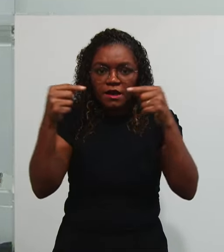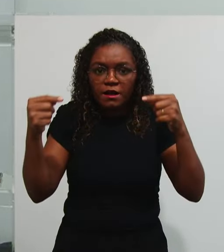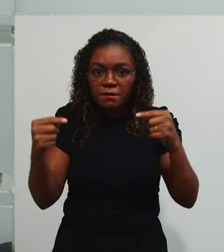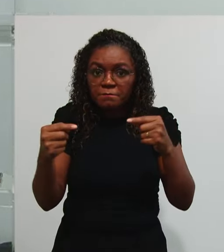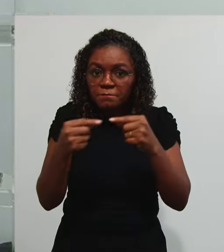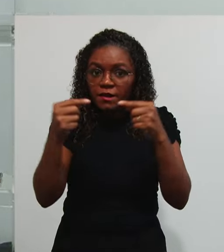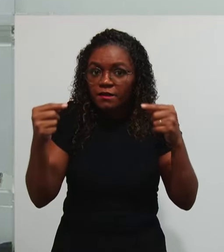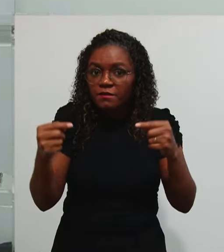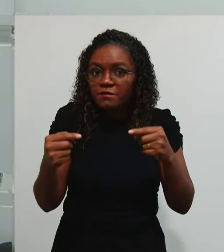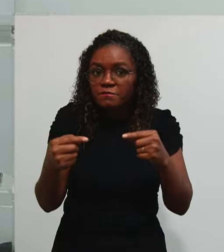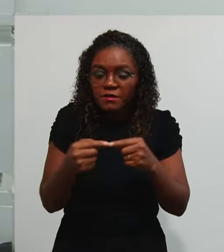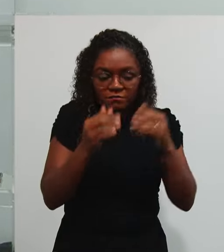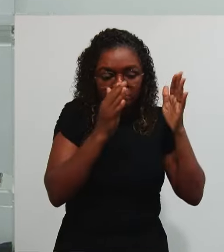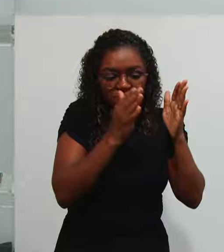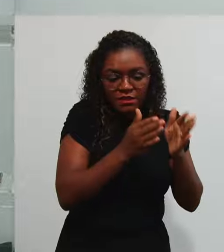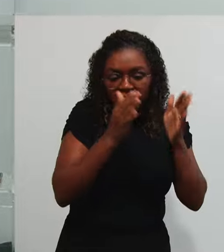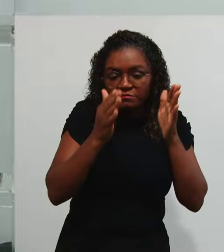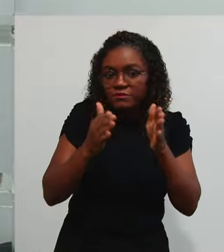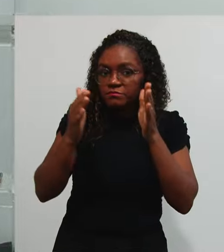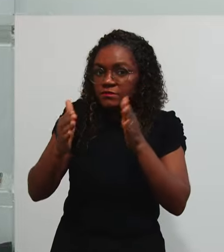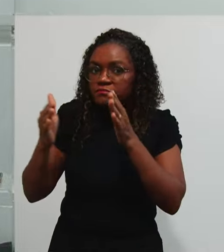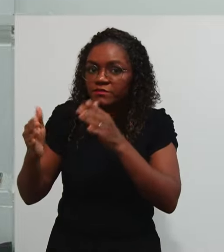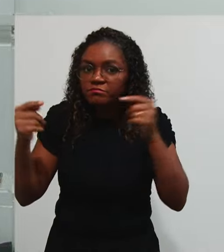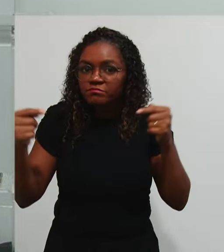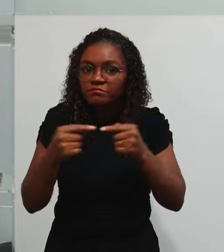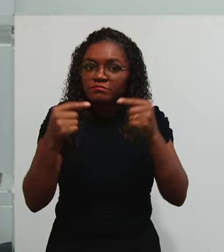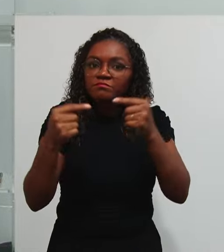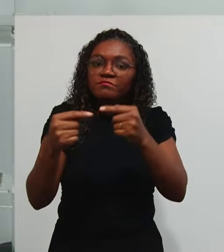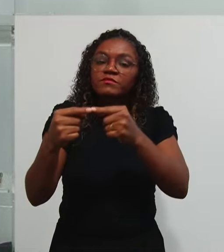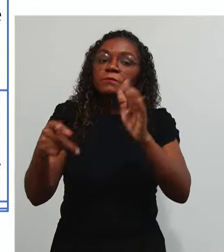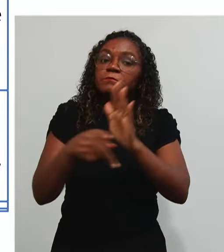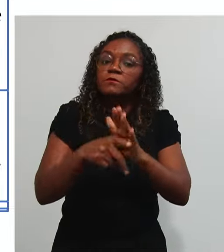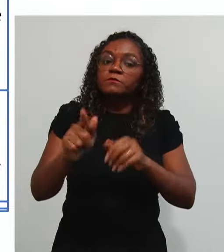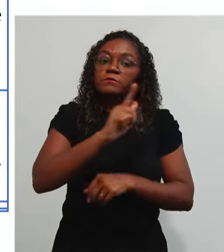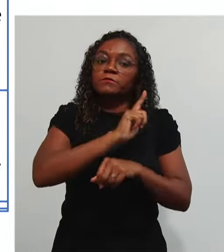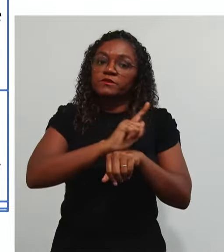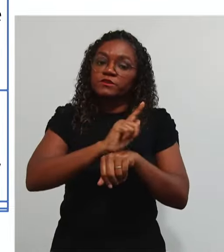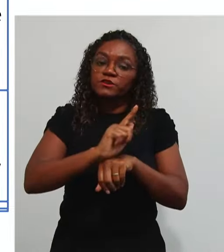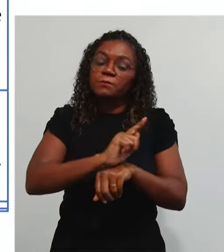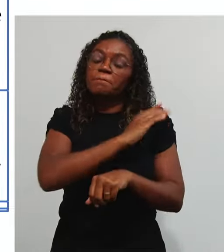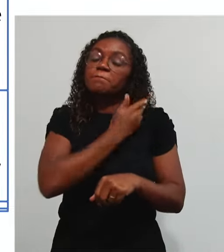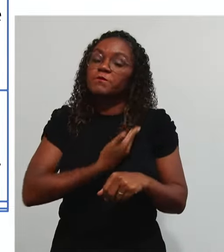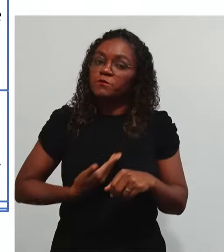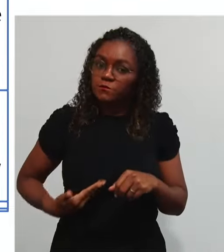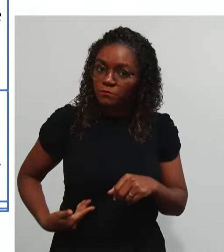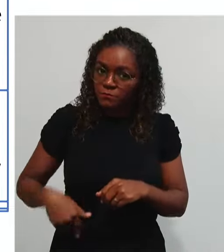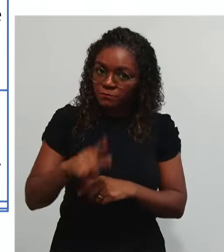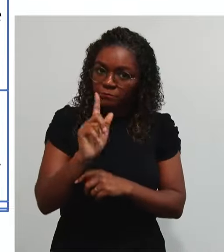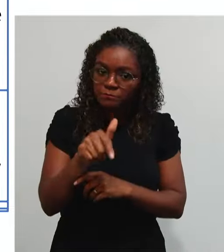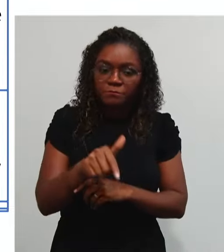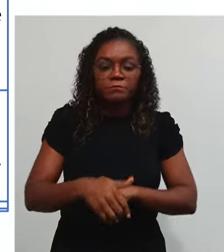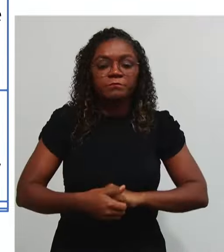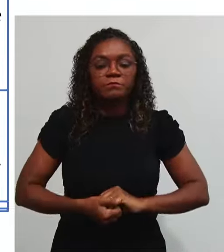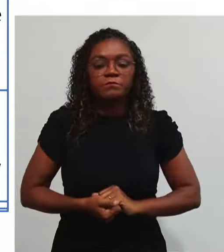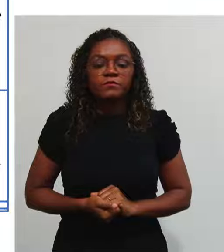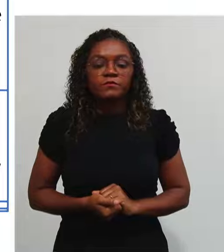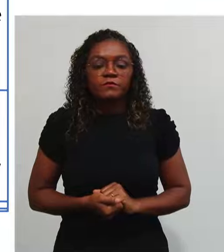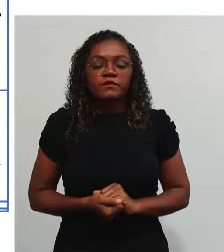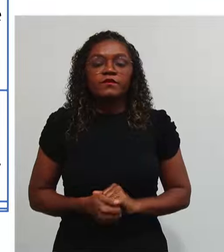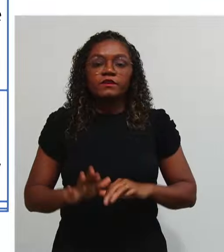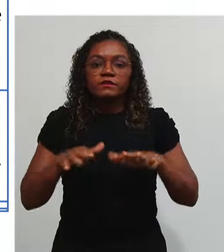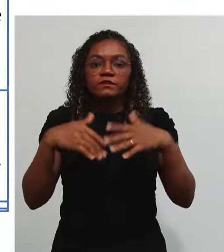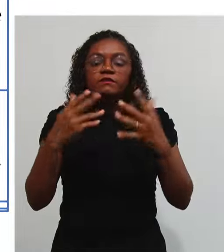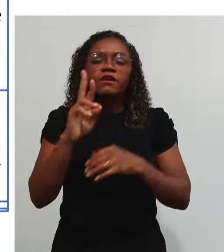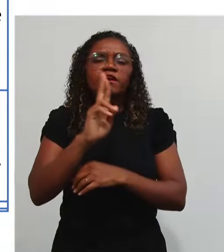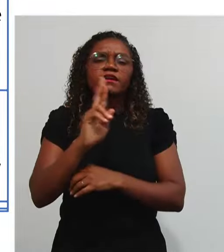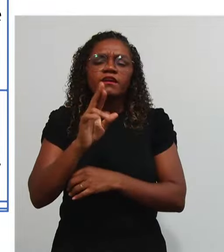todos Os processos De execução Da gestão Pública São julgadas Exclusivamente Pelo tribunal